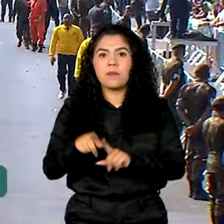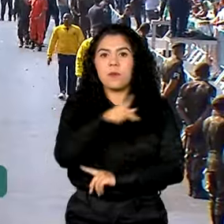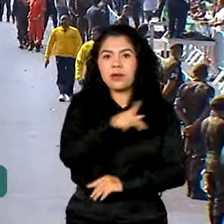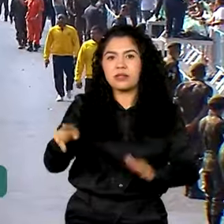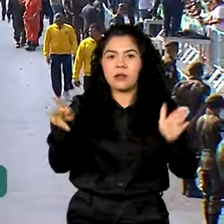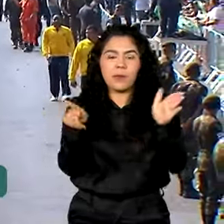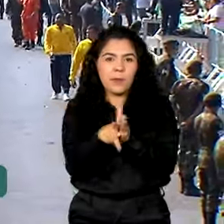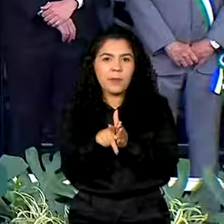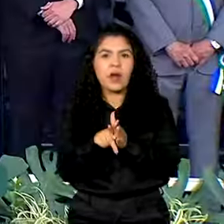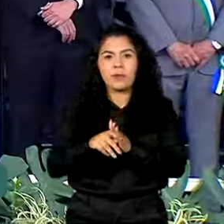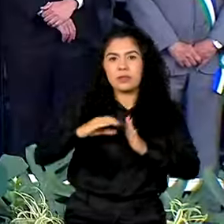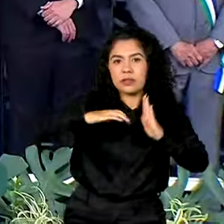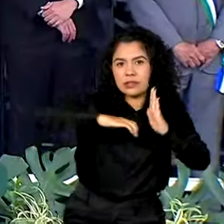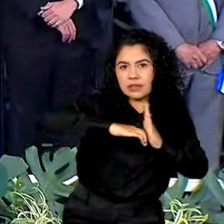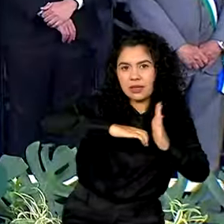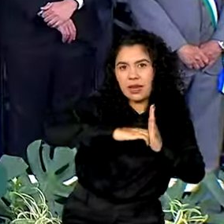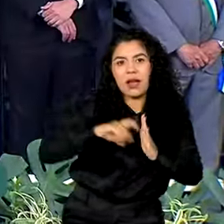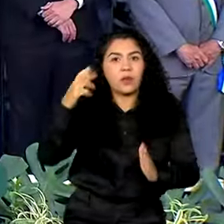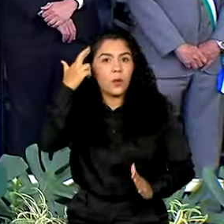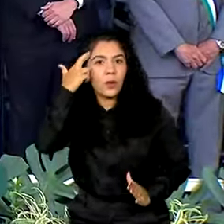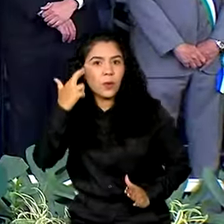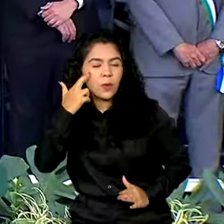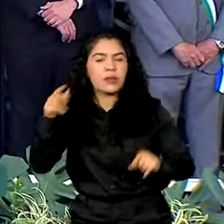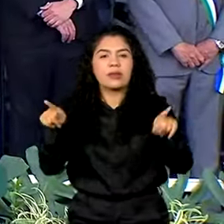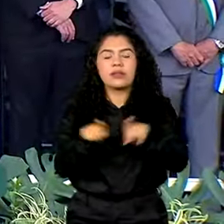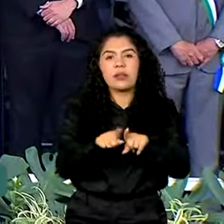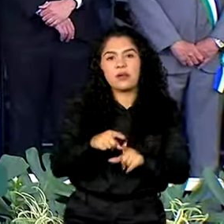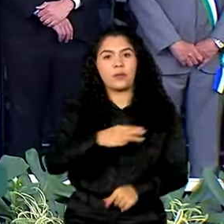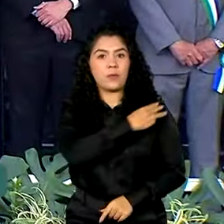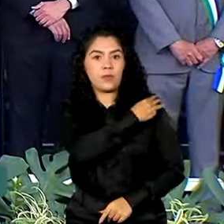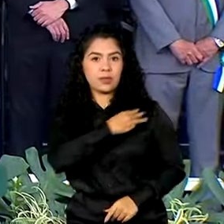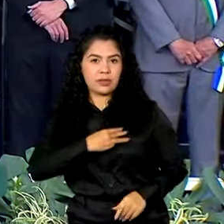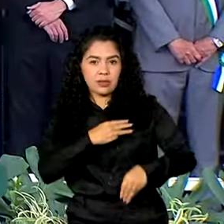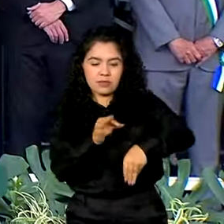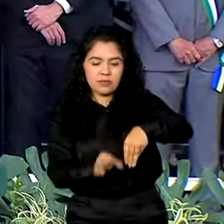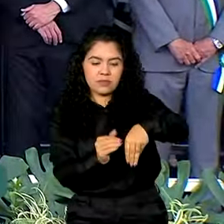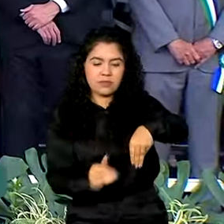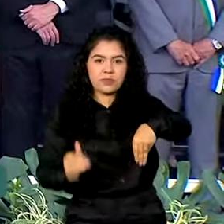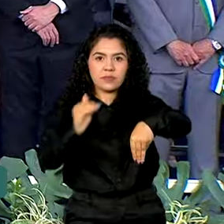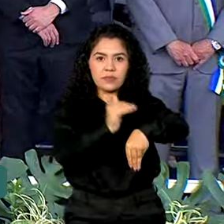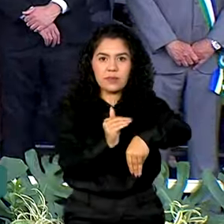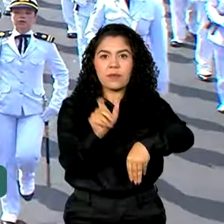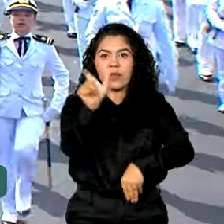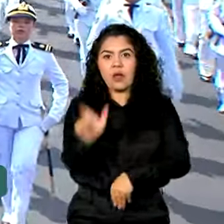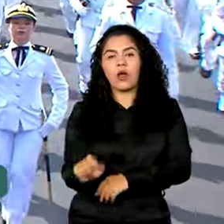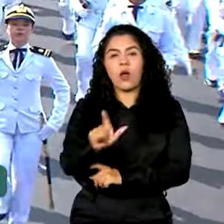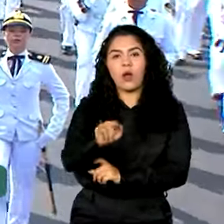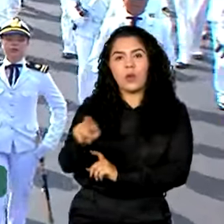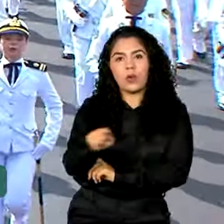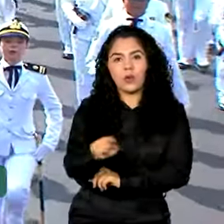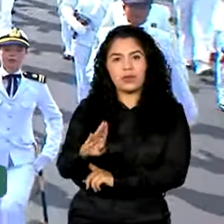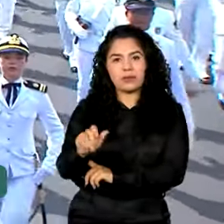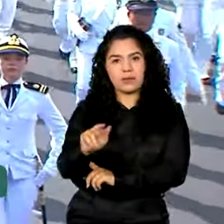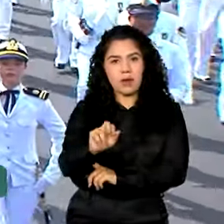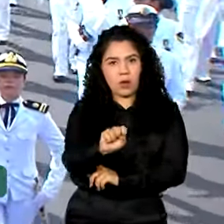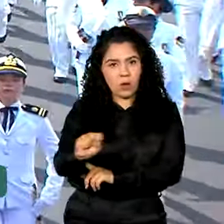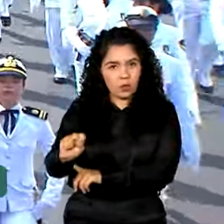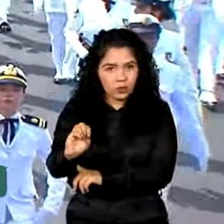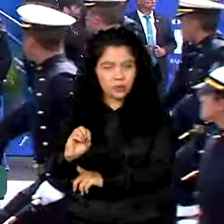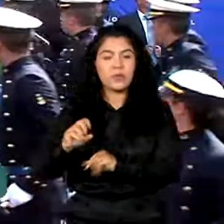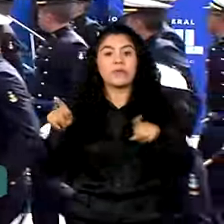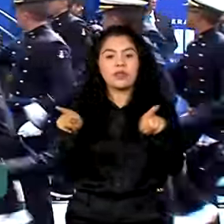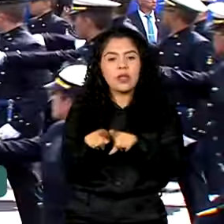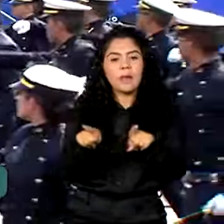Senado, Rodrigo Pacheco, e o presidente e ministro do Supremo Tribunal Federal, Luiz Roberto Barroso. Também compareceram ao